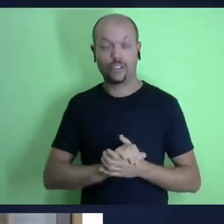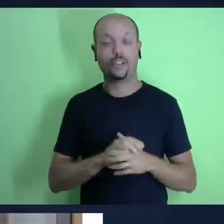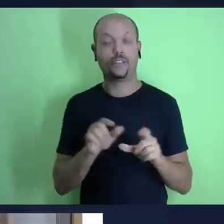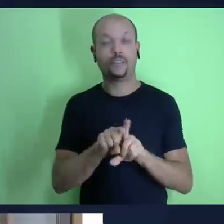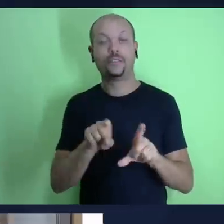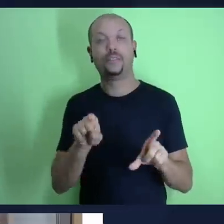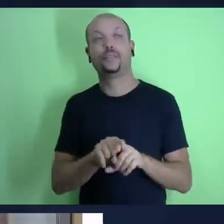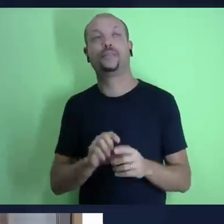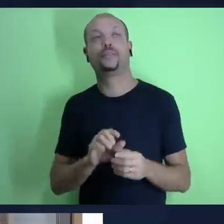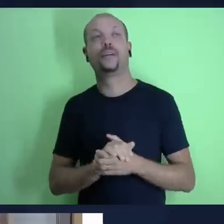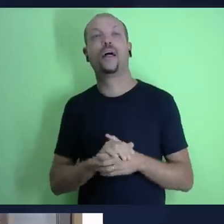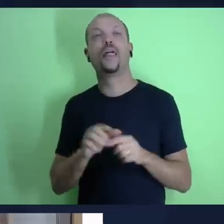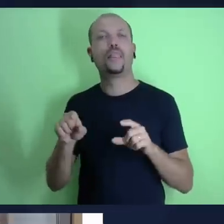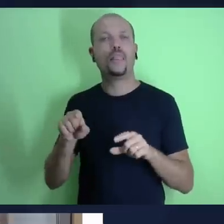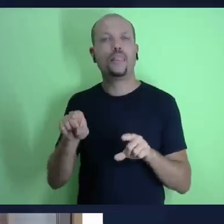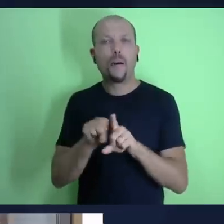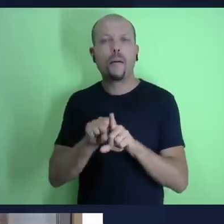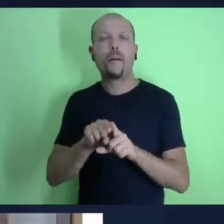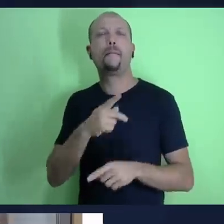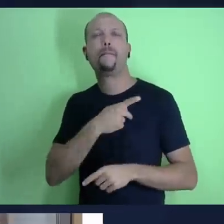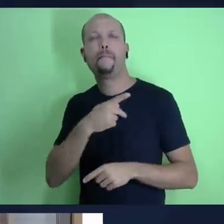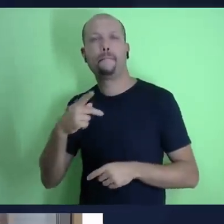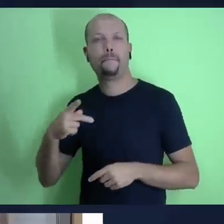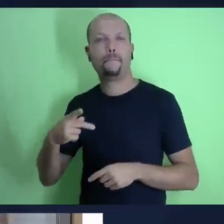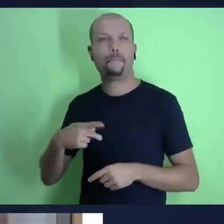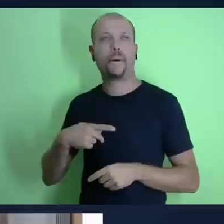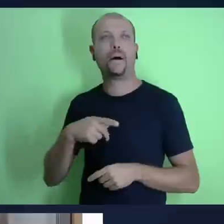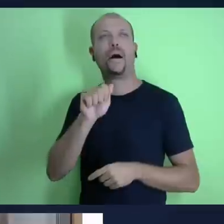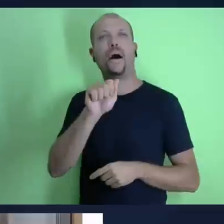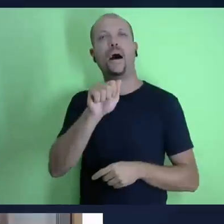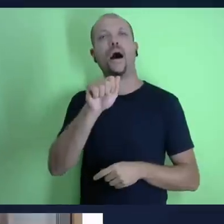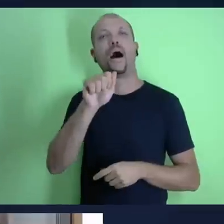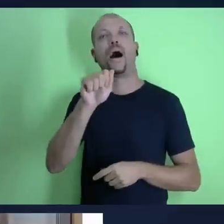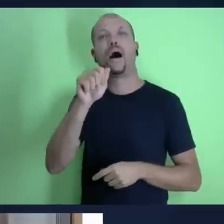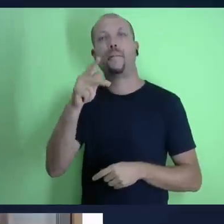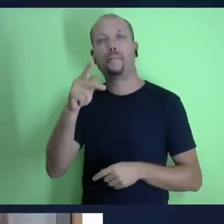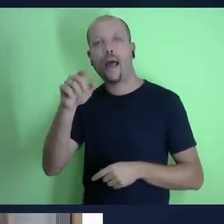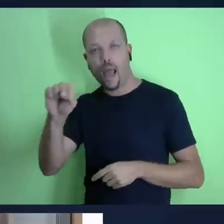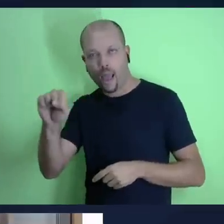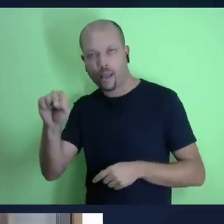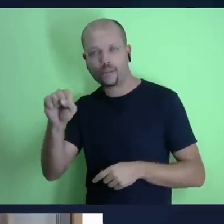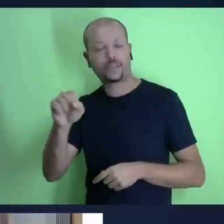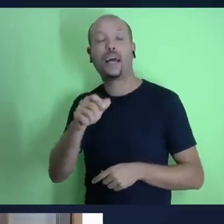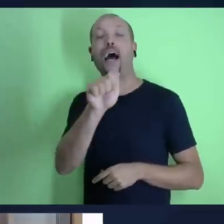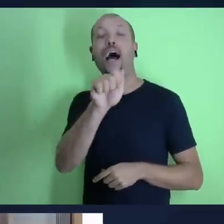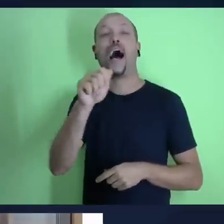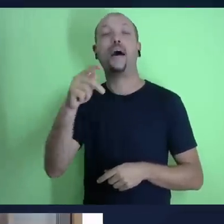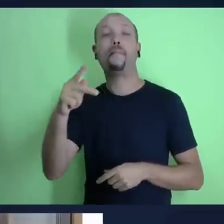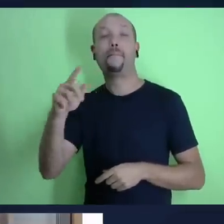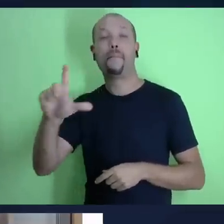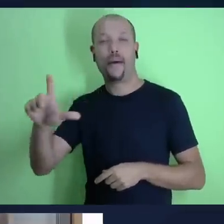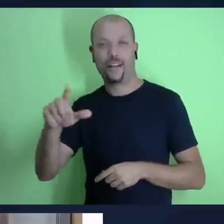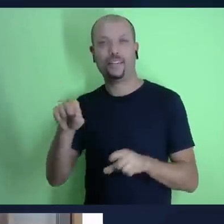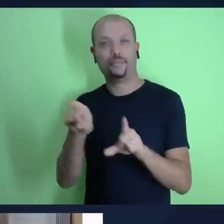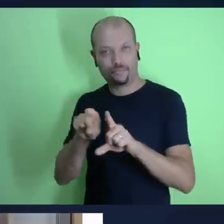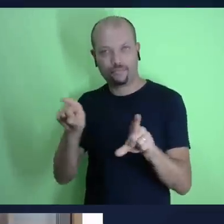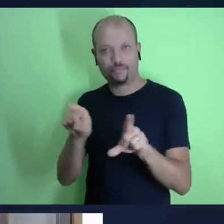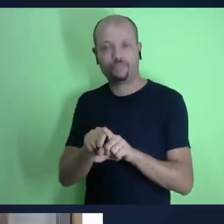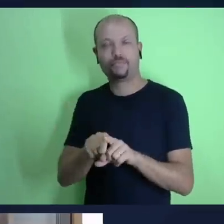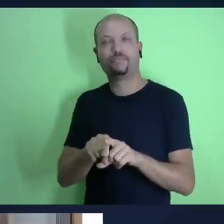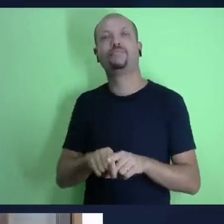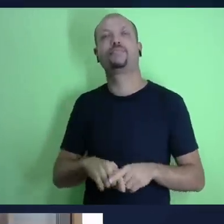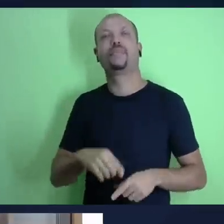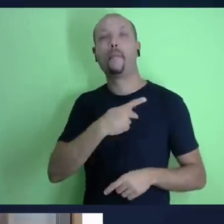quarteto Arautos do Rei depois serviu como pastor distrital na Associação Paulista Leste ali por exemplo